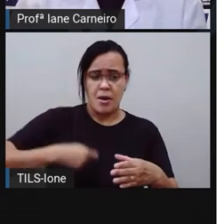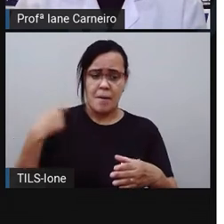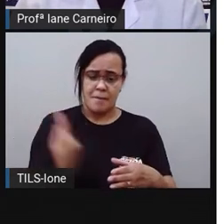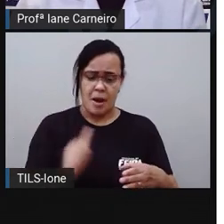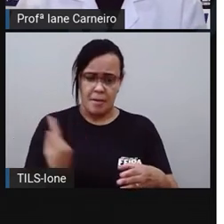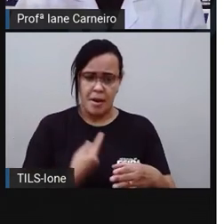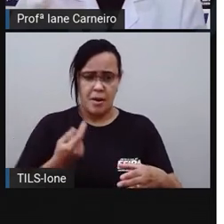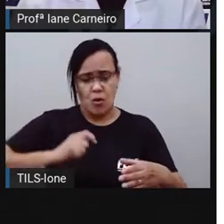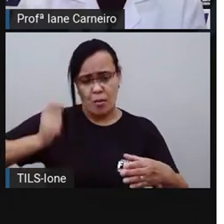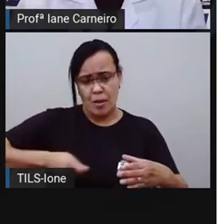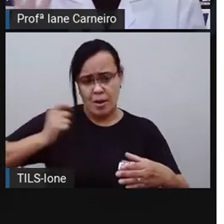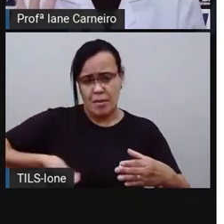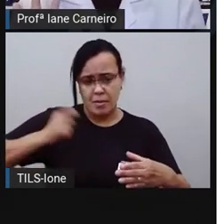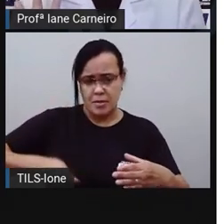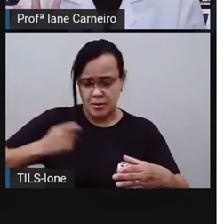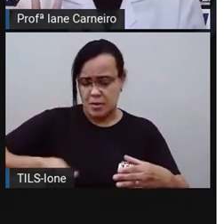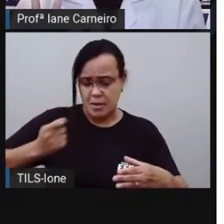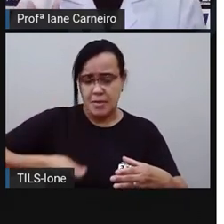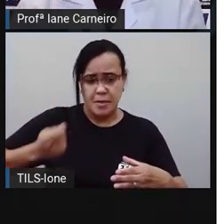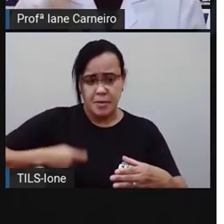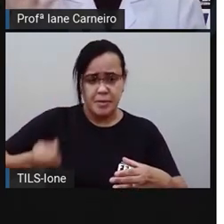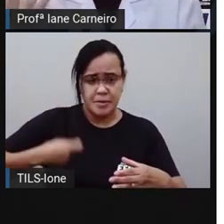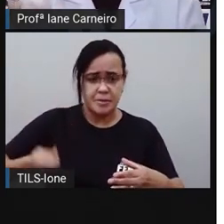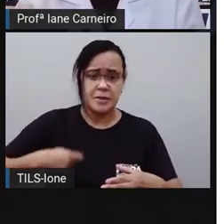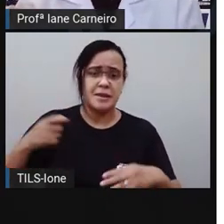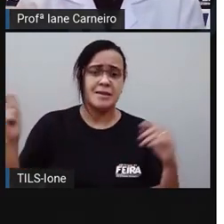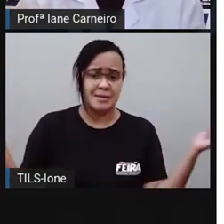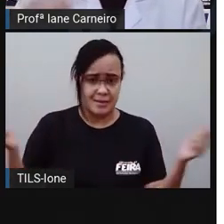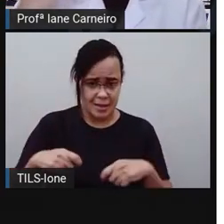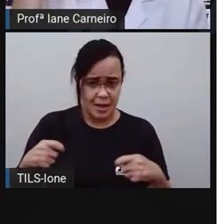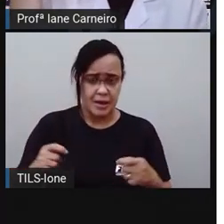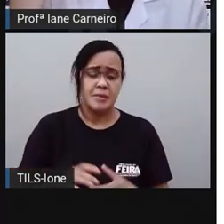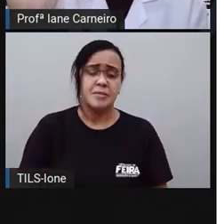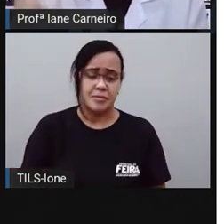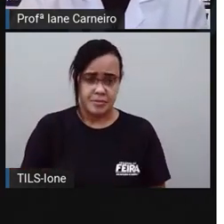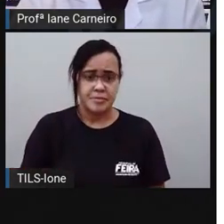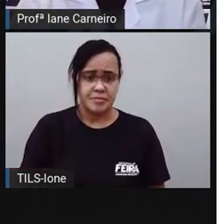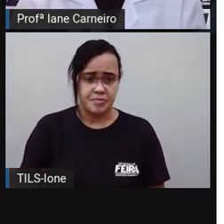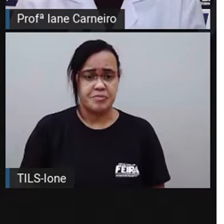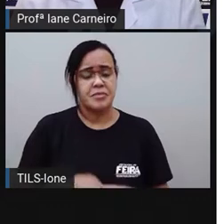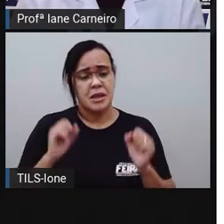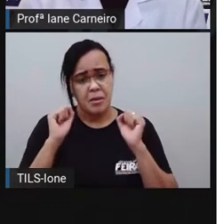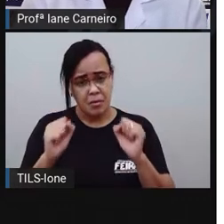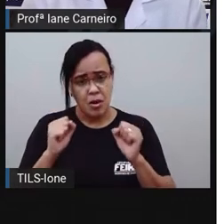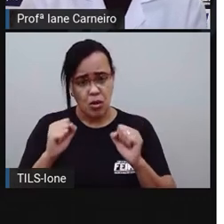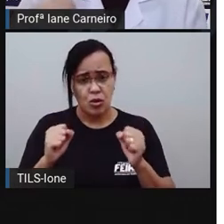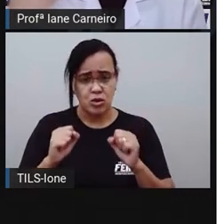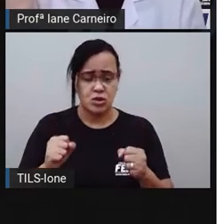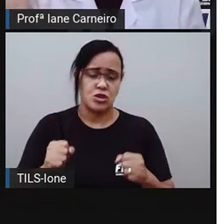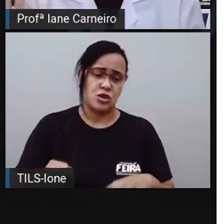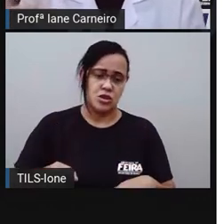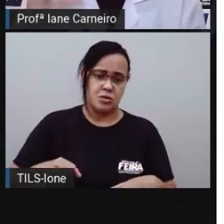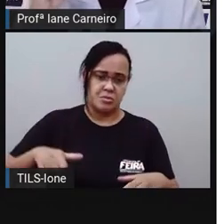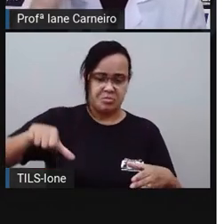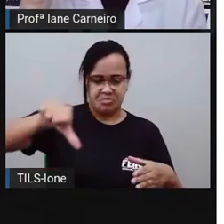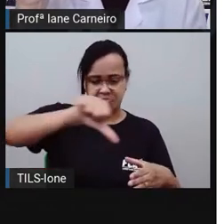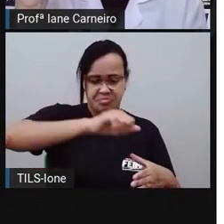Você bate a sua... Seu glacê real. Você pode colocar corante alimentício, né?